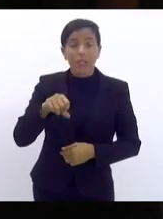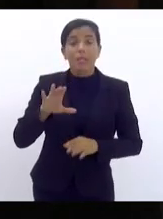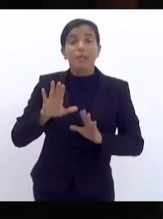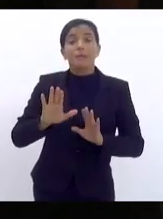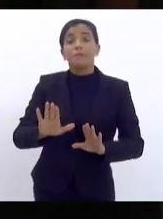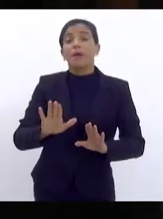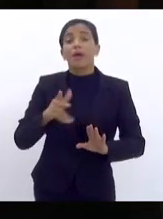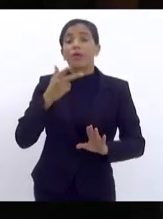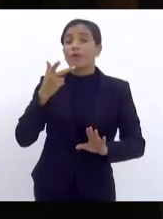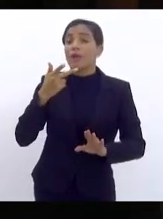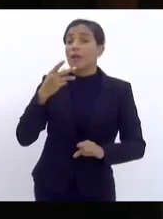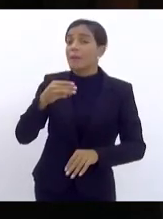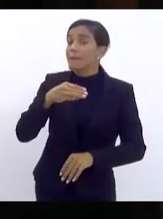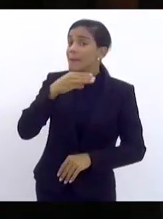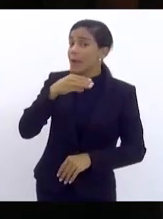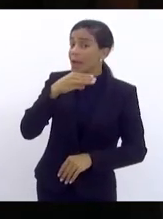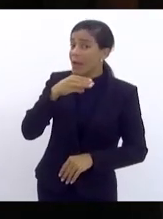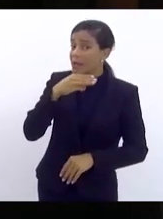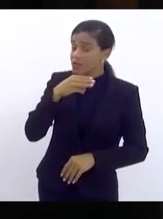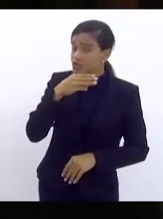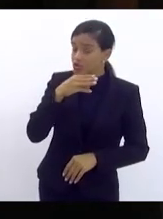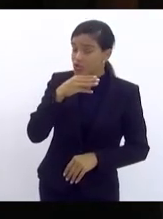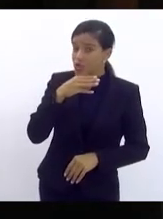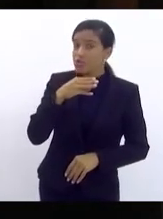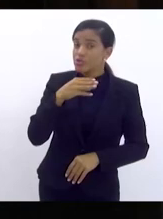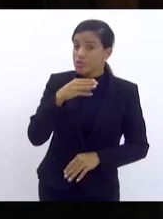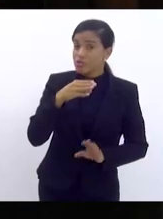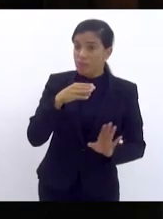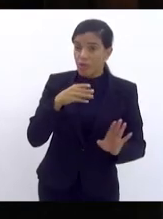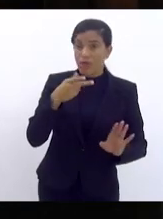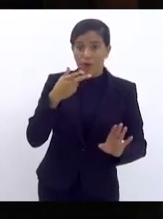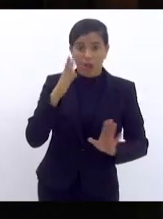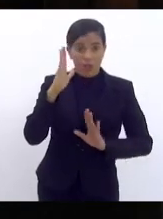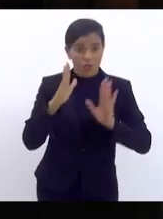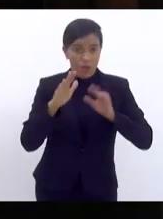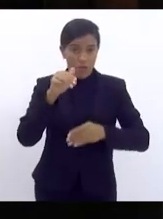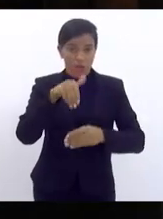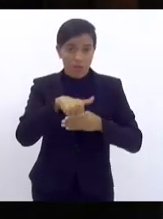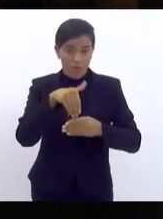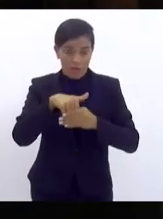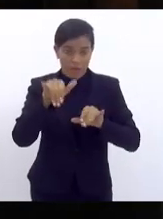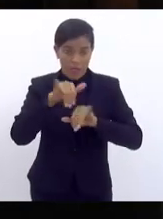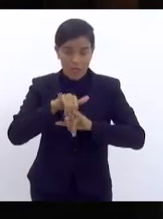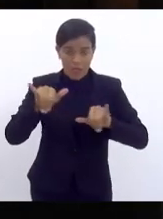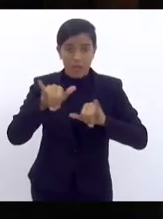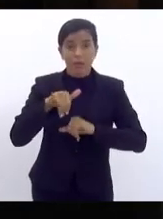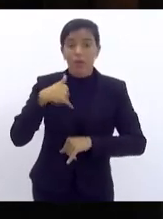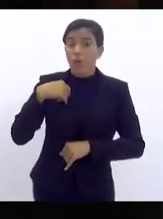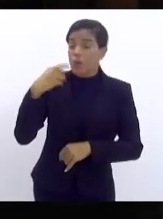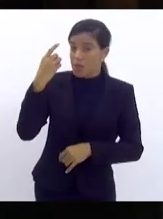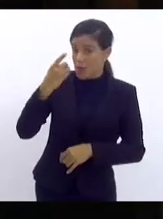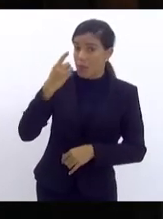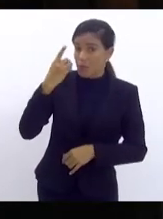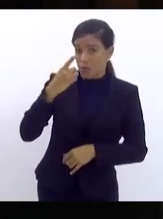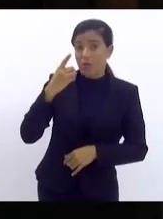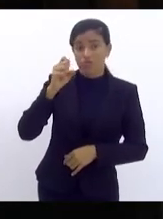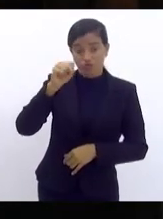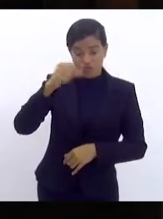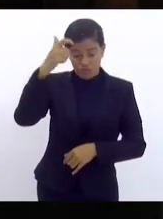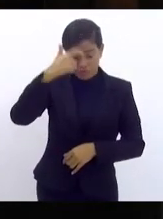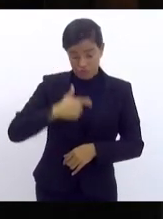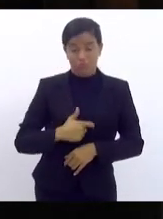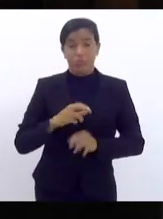eu falei que Mangaratiba teria, deputado Serginho, teria um deputado de Mangaratiba.